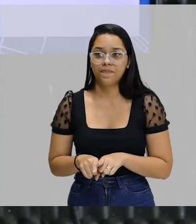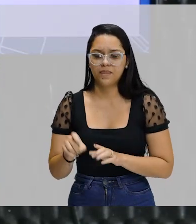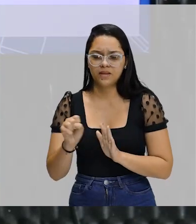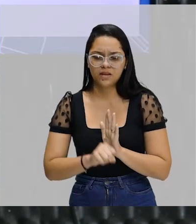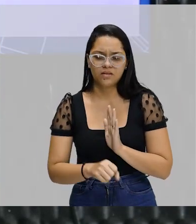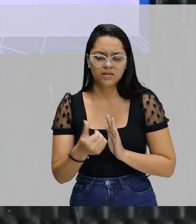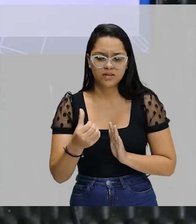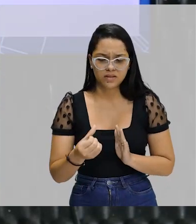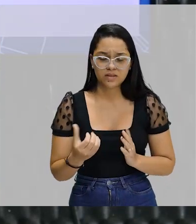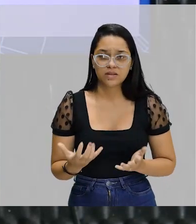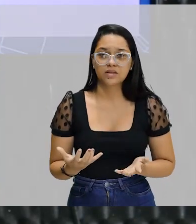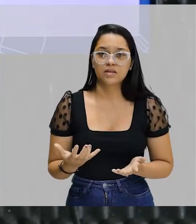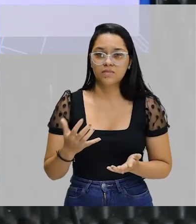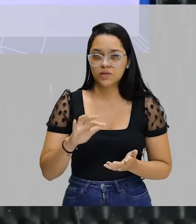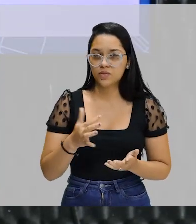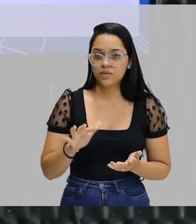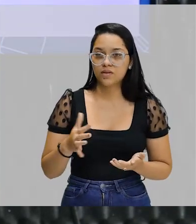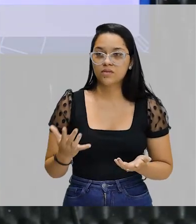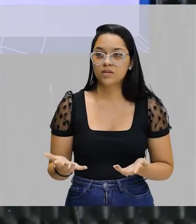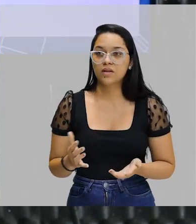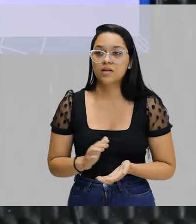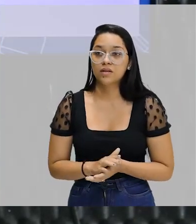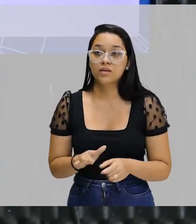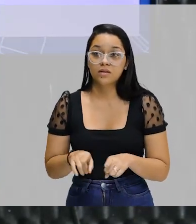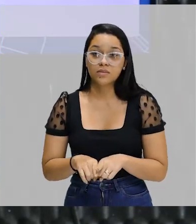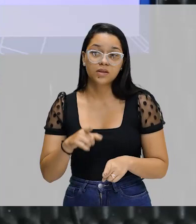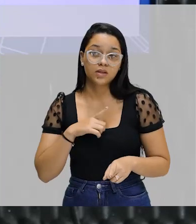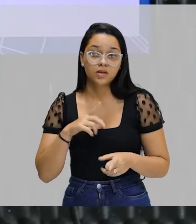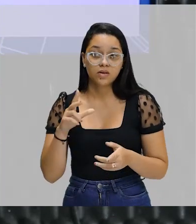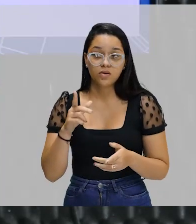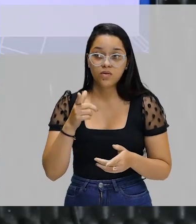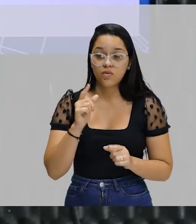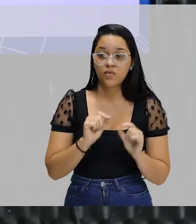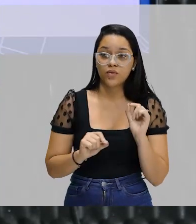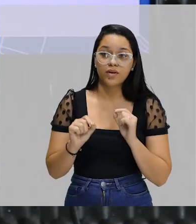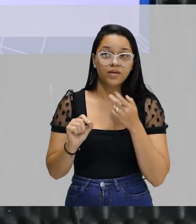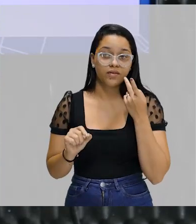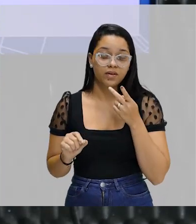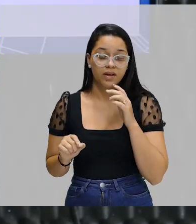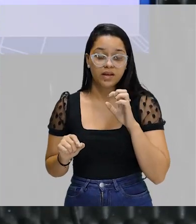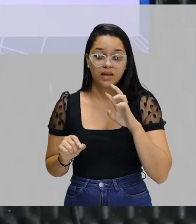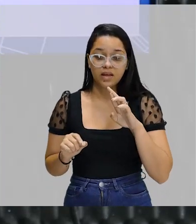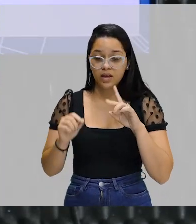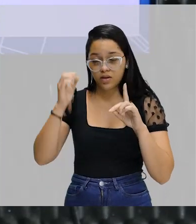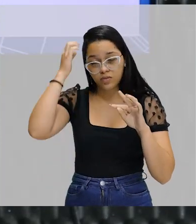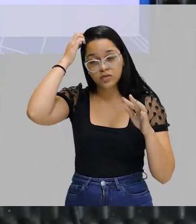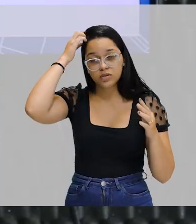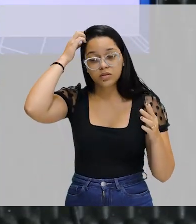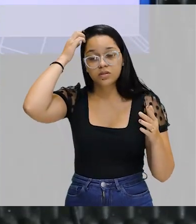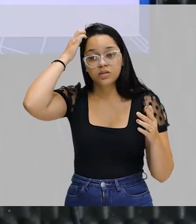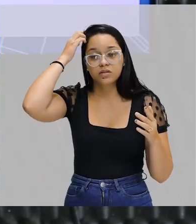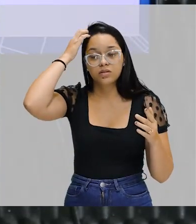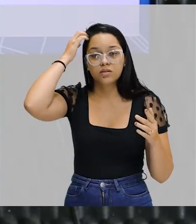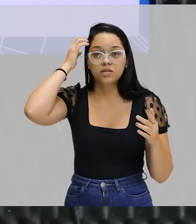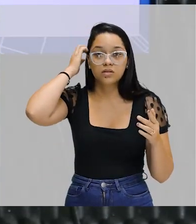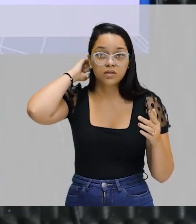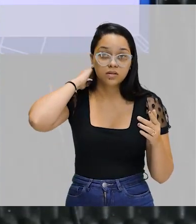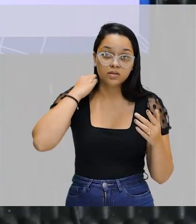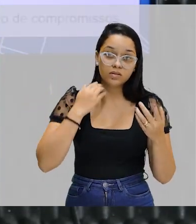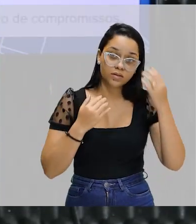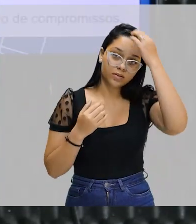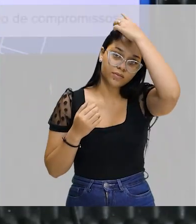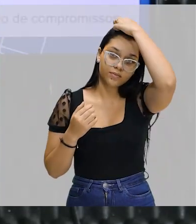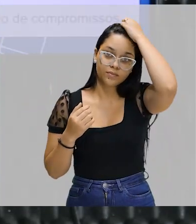XVI, não é isso? Mais ou menos. E aqui a gente tem uma linguagem erudita, uma linguagem clássica.